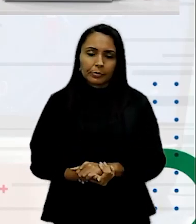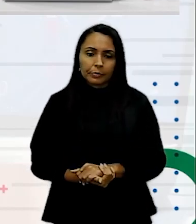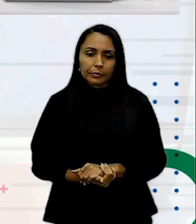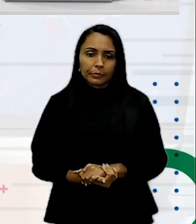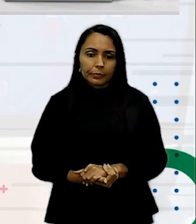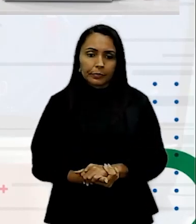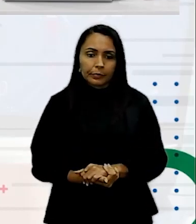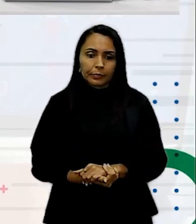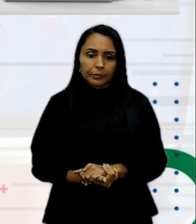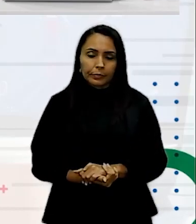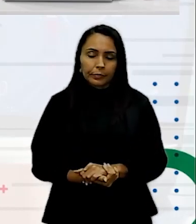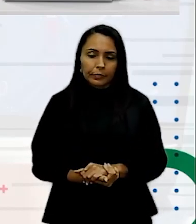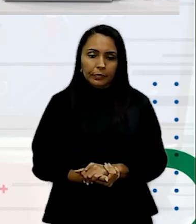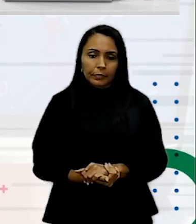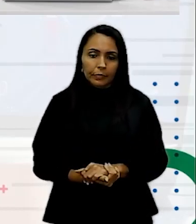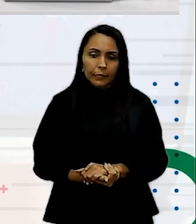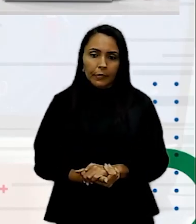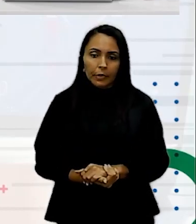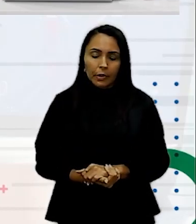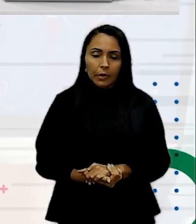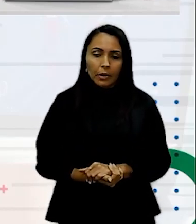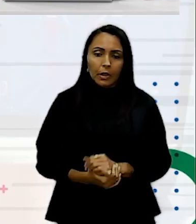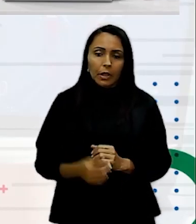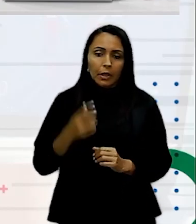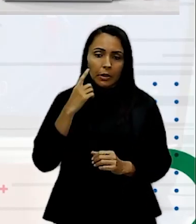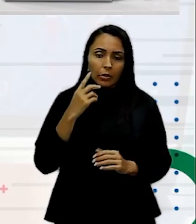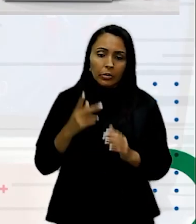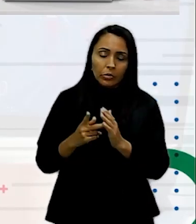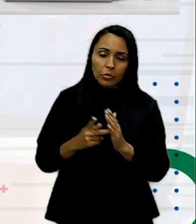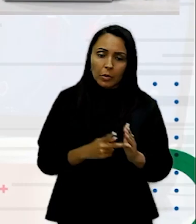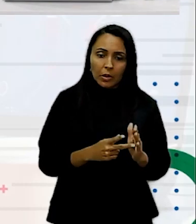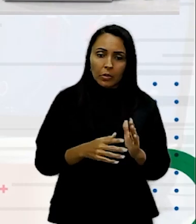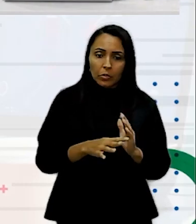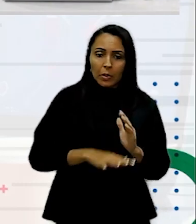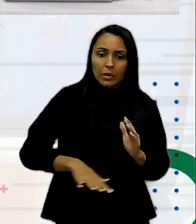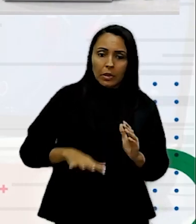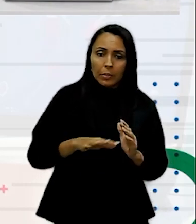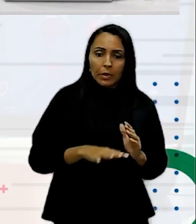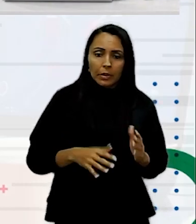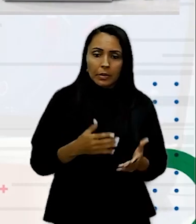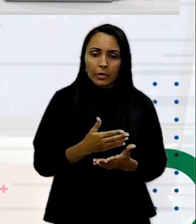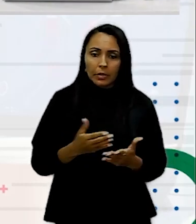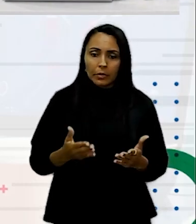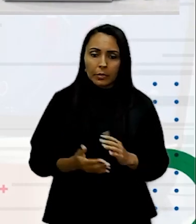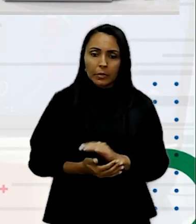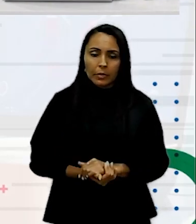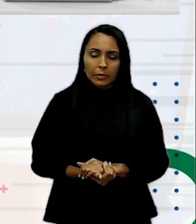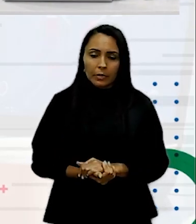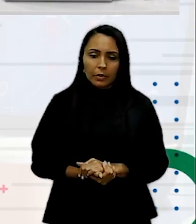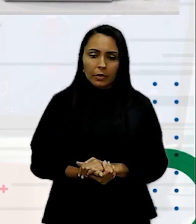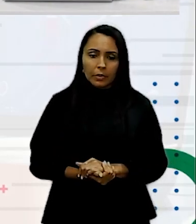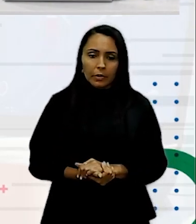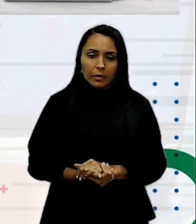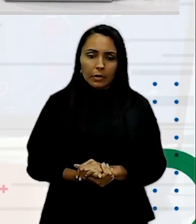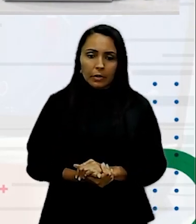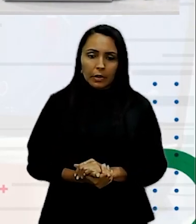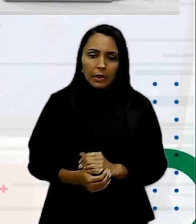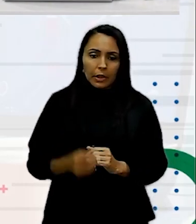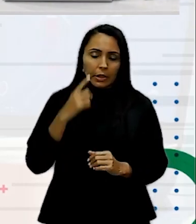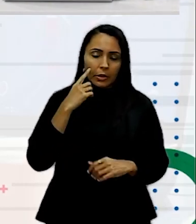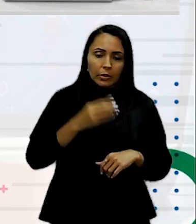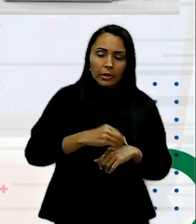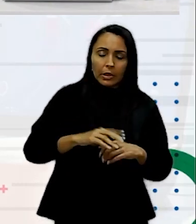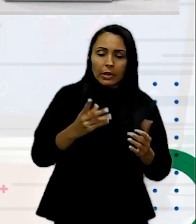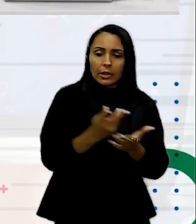vamos lá Dê o seu design Espaçamento Para respirar Não deixe Muito congestionado Na dica errada